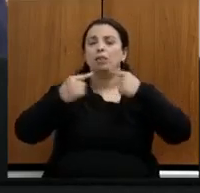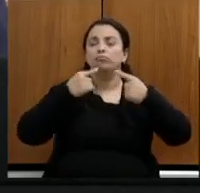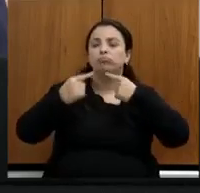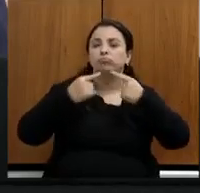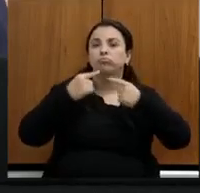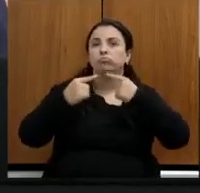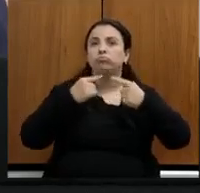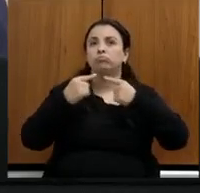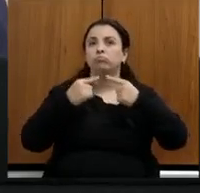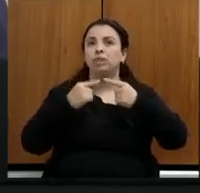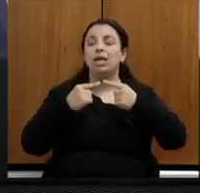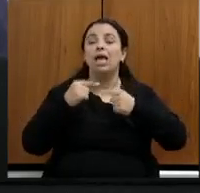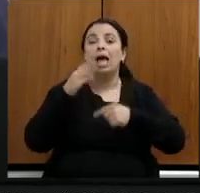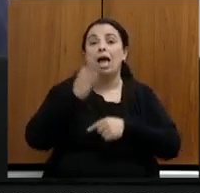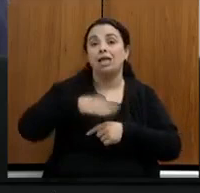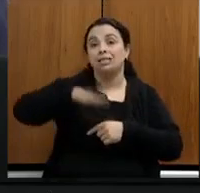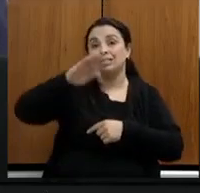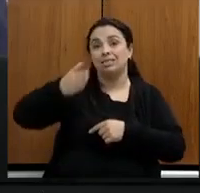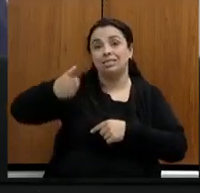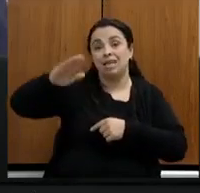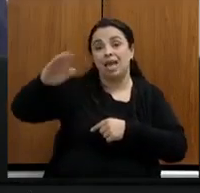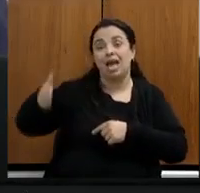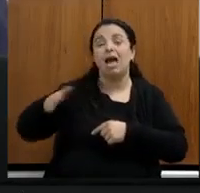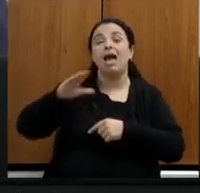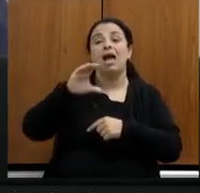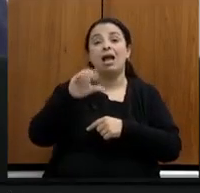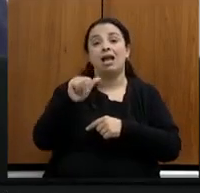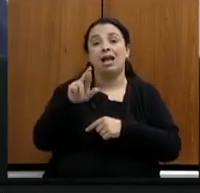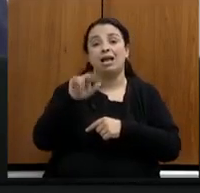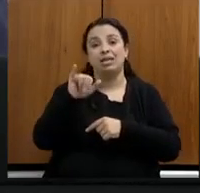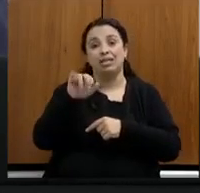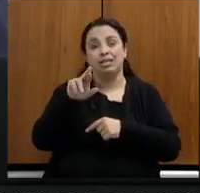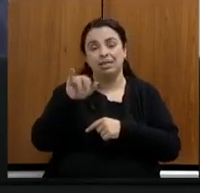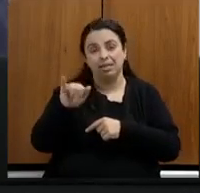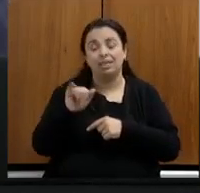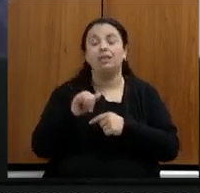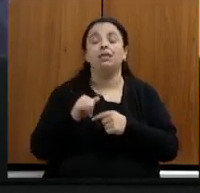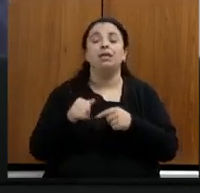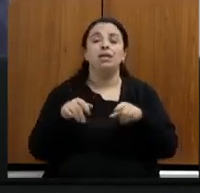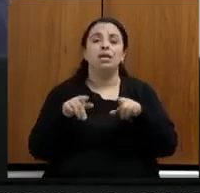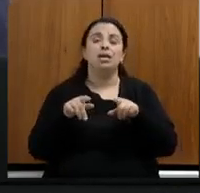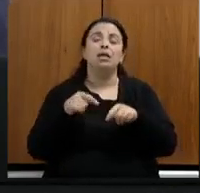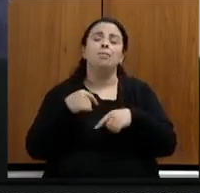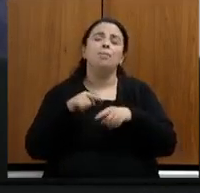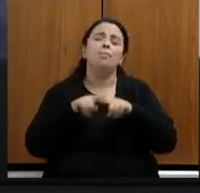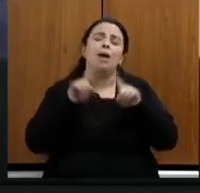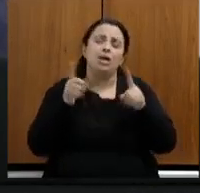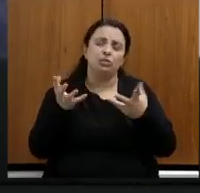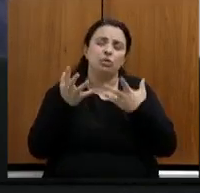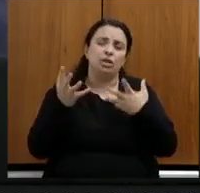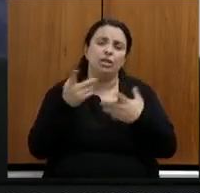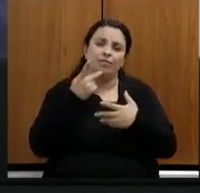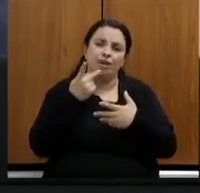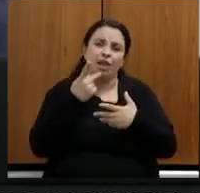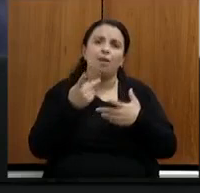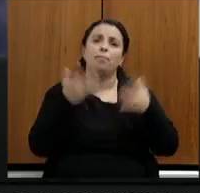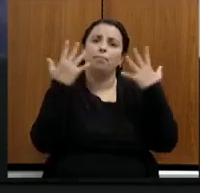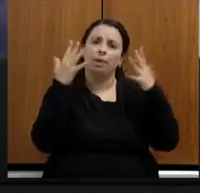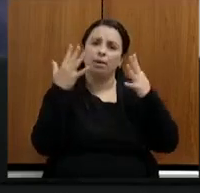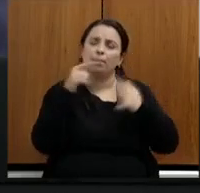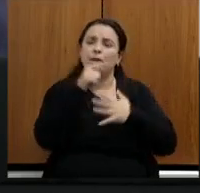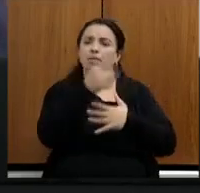desafetação da Serra do Cariri mas eu queria deixar aqui como as últimas palavras aqui parabenizar a secretária